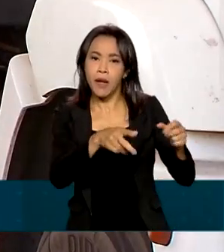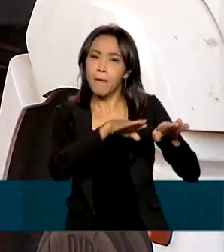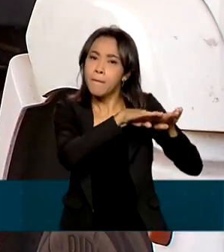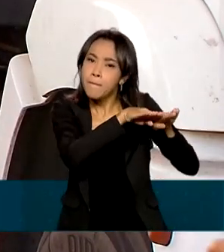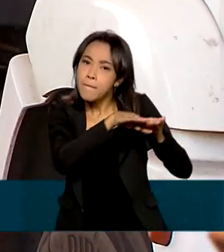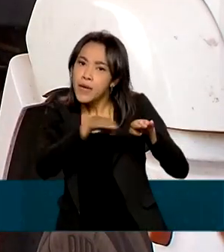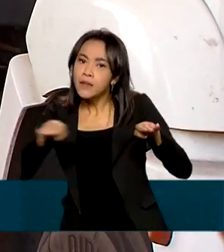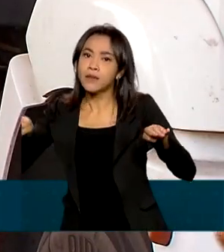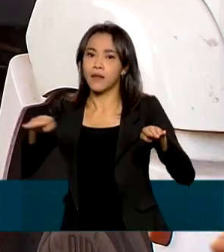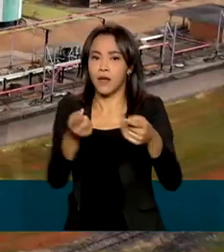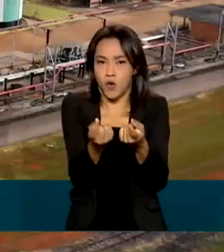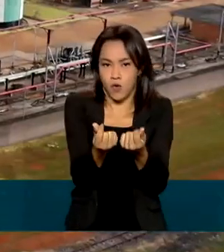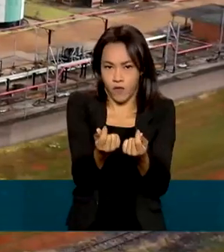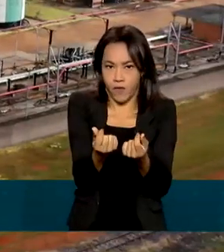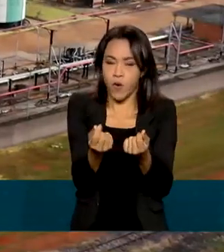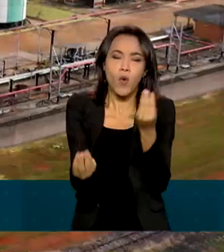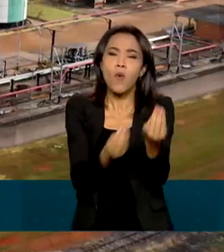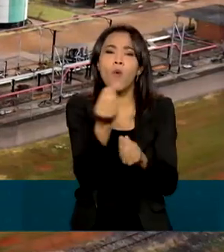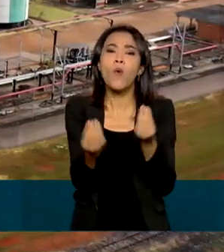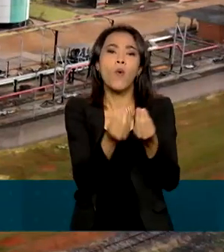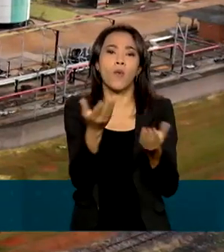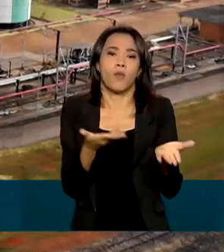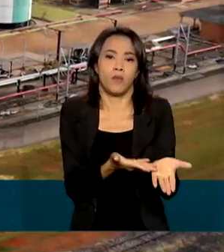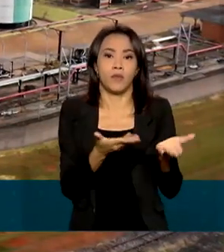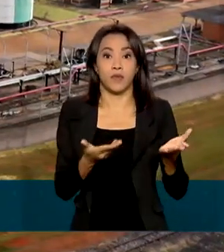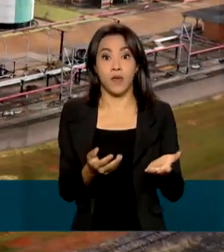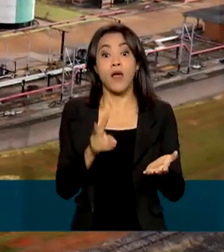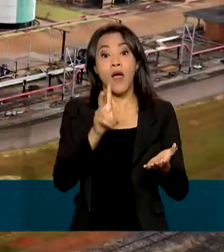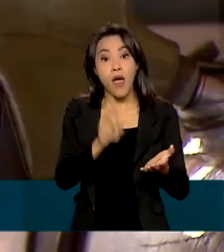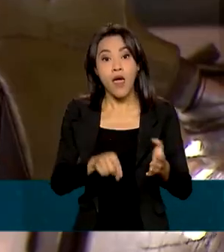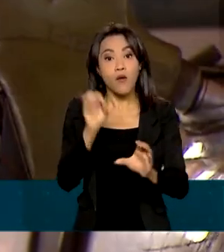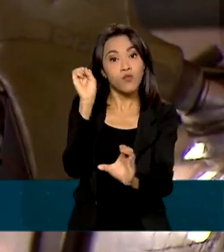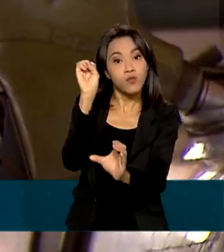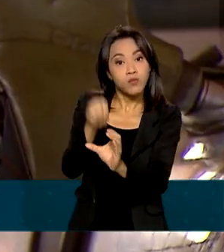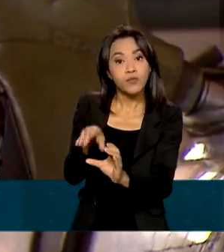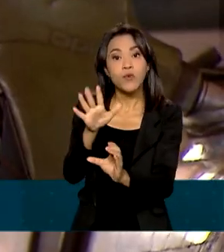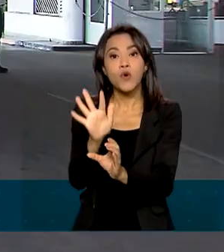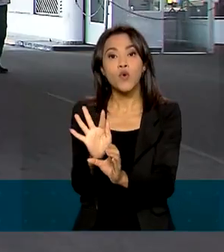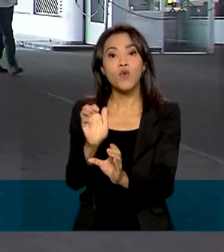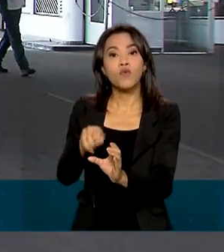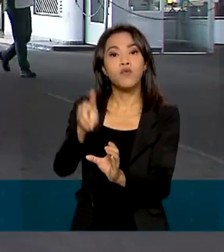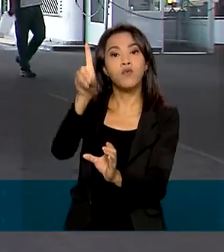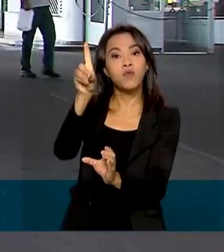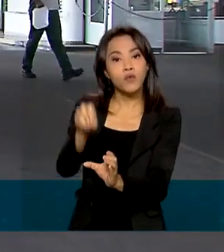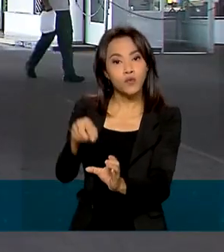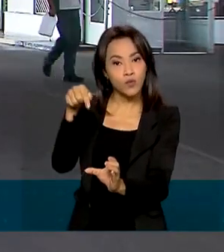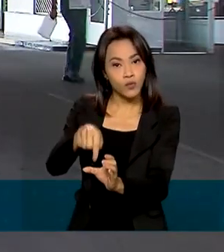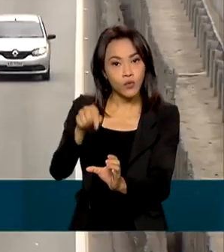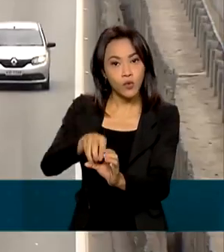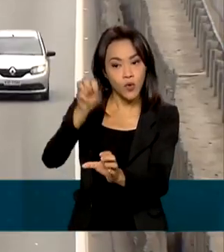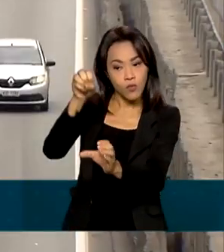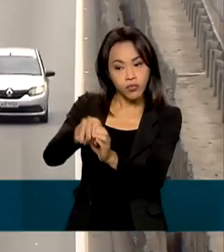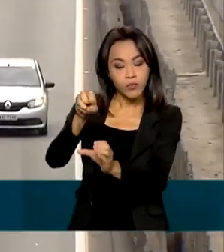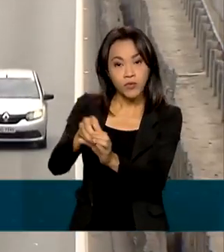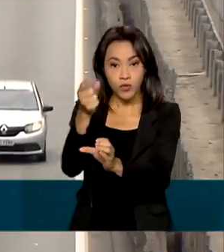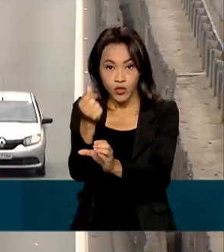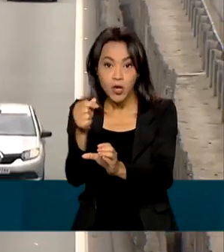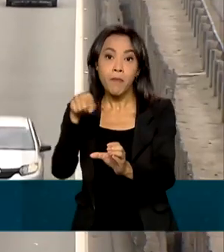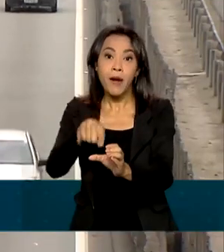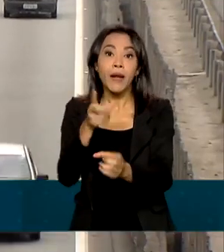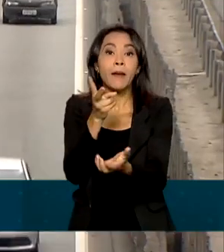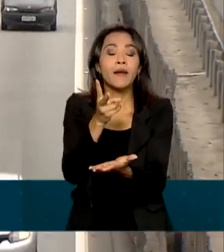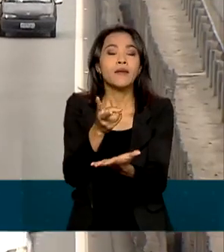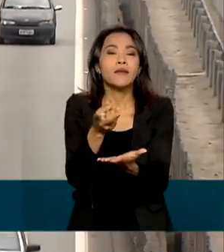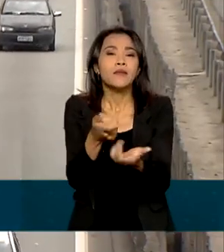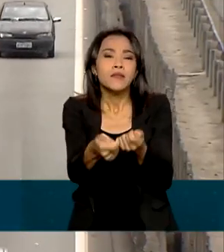preços. Como que essa ferramenta vai funcionar? Essa ferramenta é um fundo que funcionará para amortecer as flutuações do mercado de